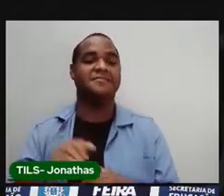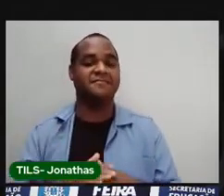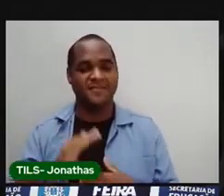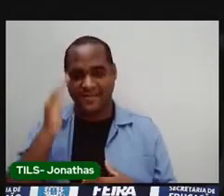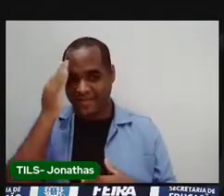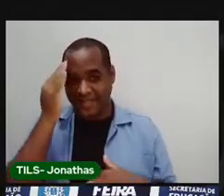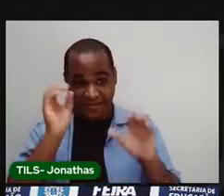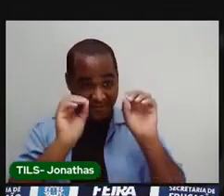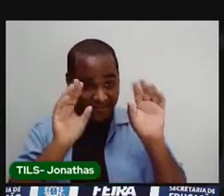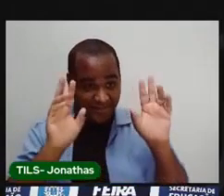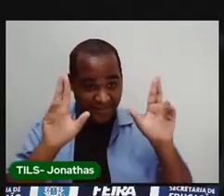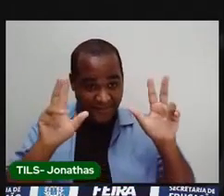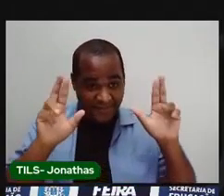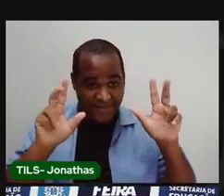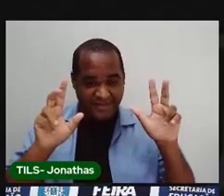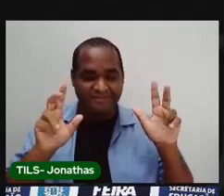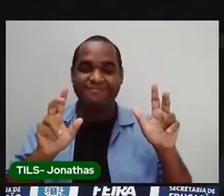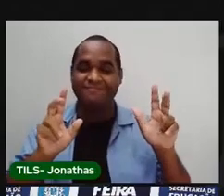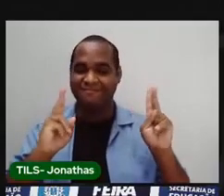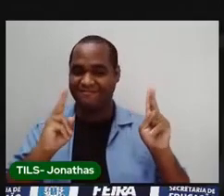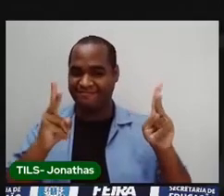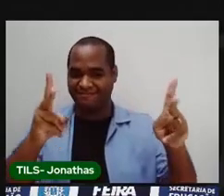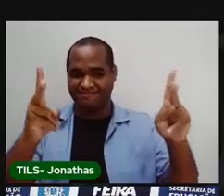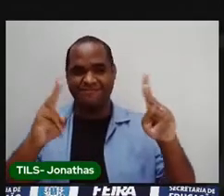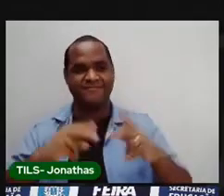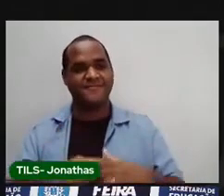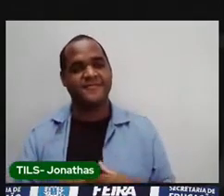Entendeu a diferença? Vamos continuar.